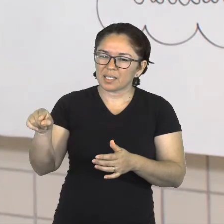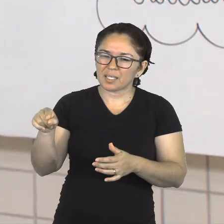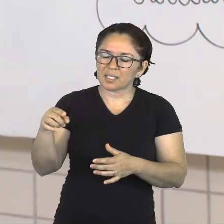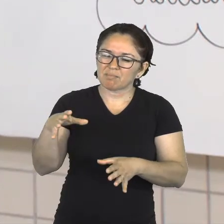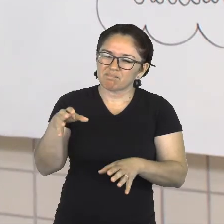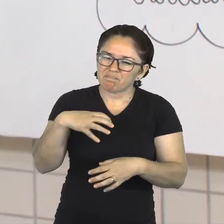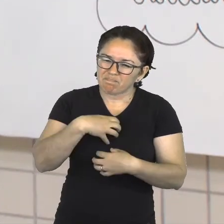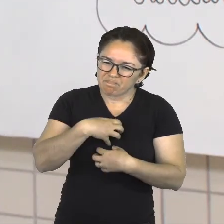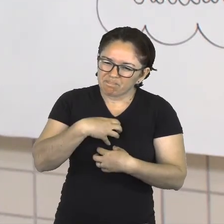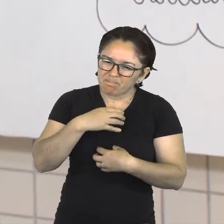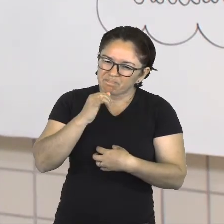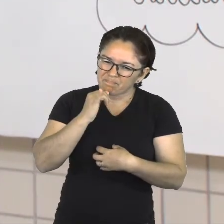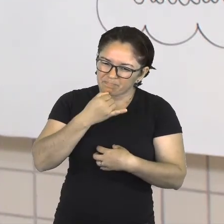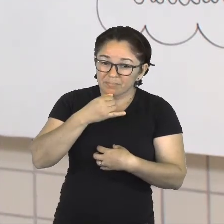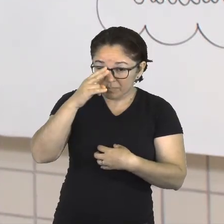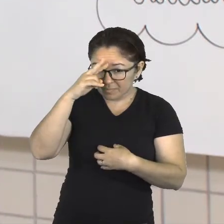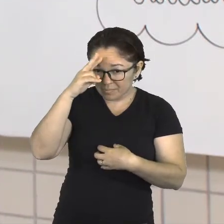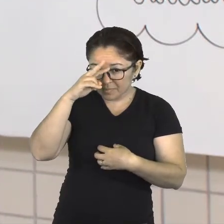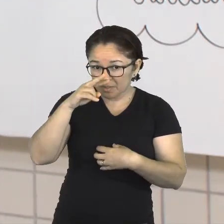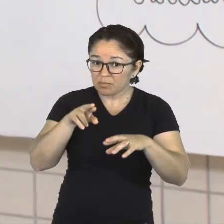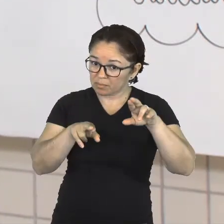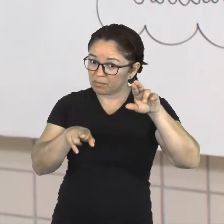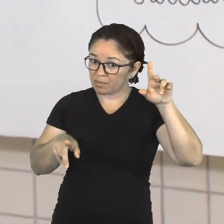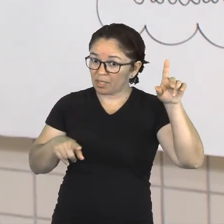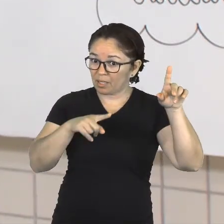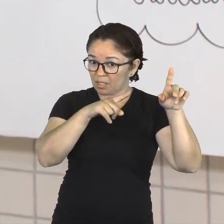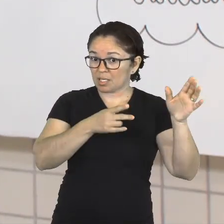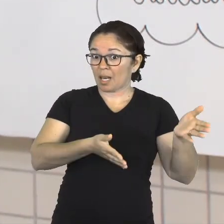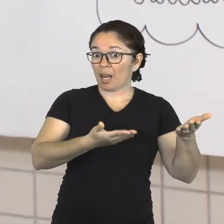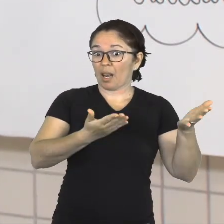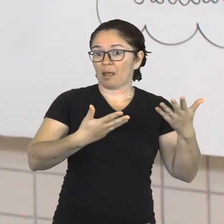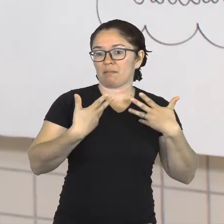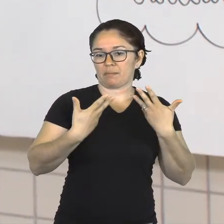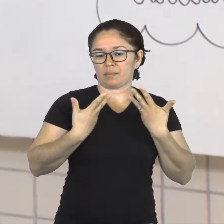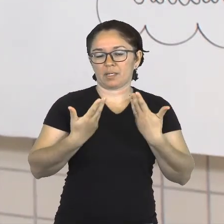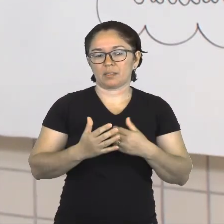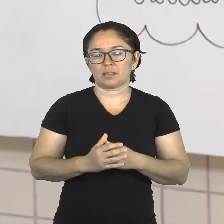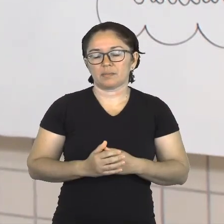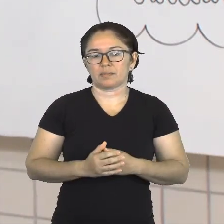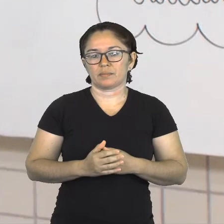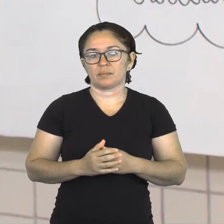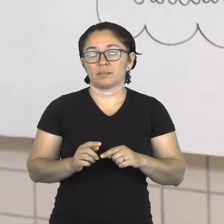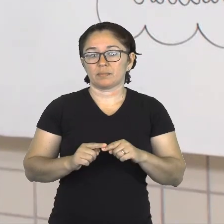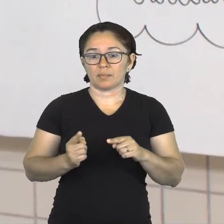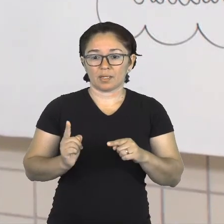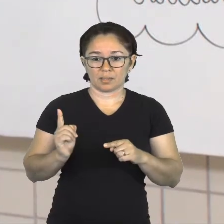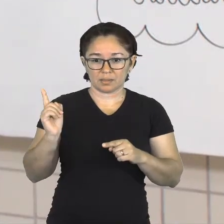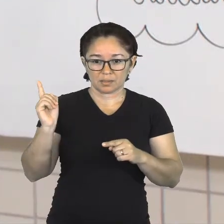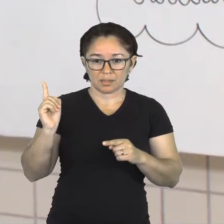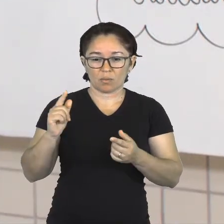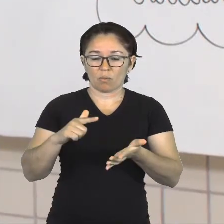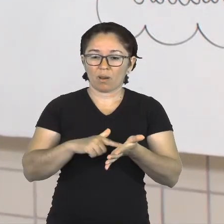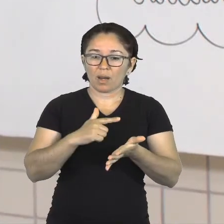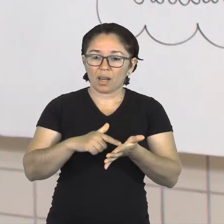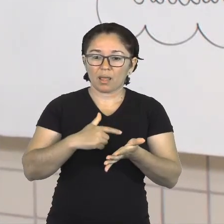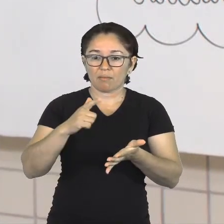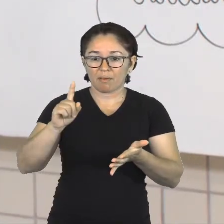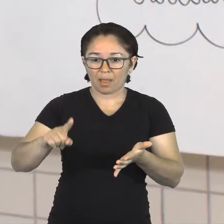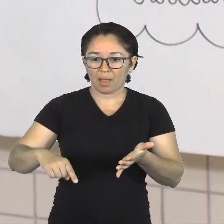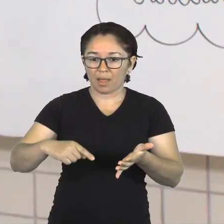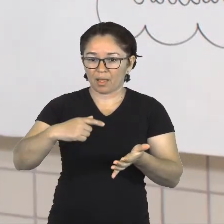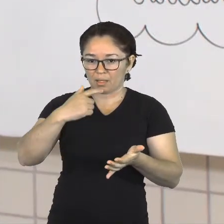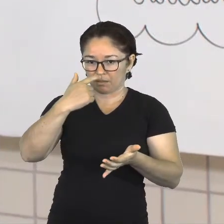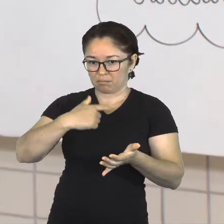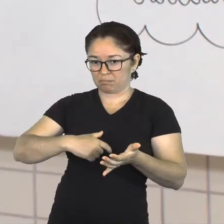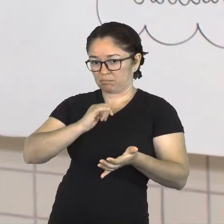que esse aqui que vocês vão ler. Certo? Só que esse livro que vocês vão fazer a leitura, ele é um livro em narração. Ele não é um relato.